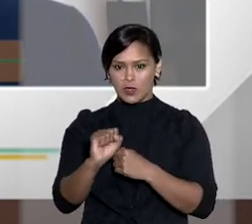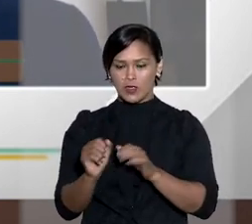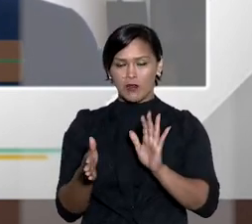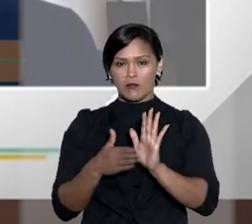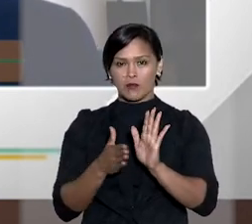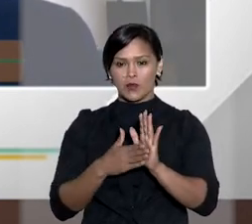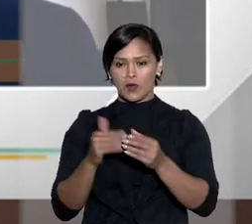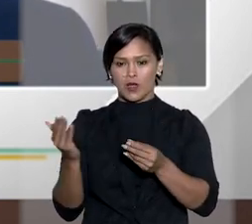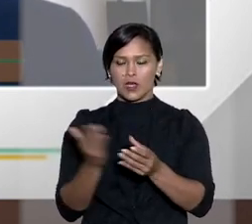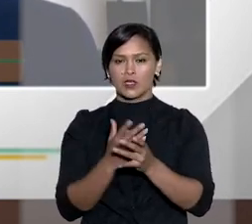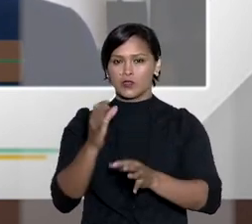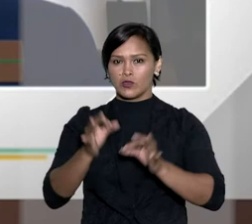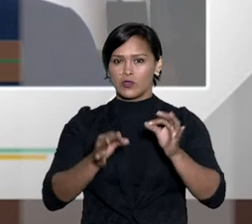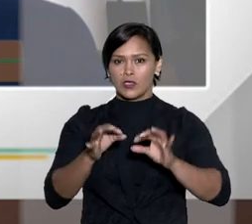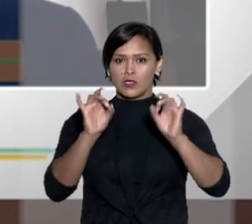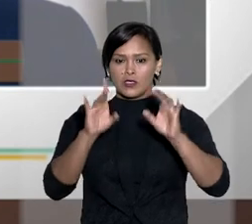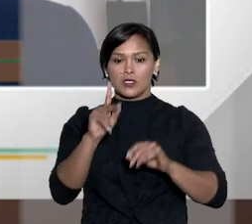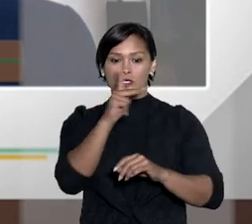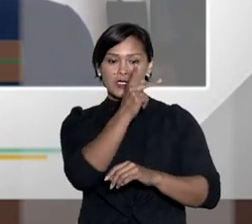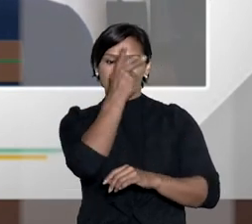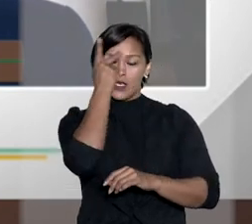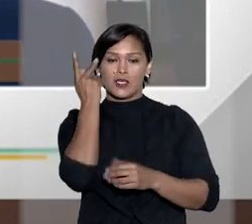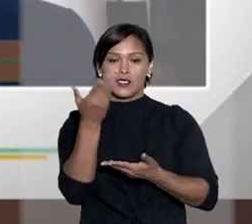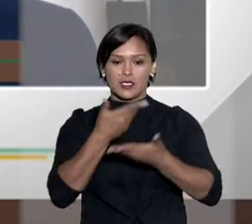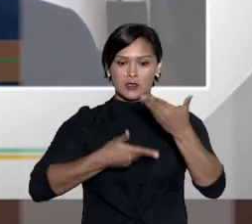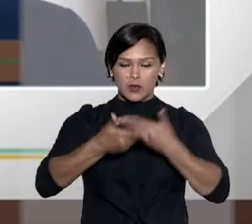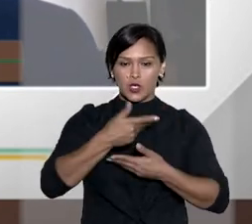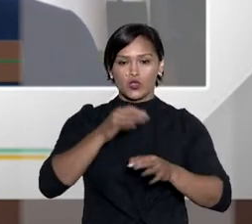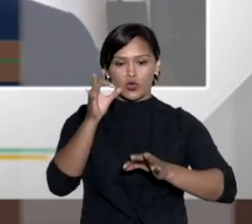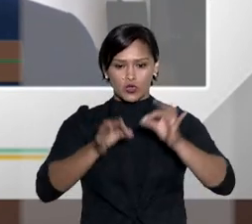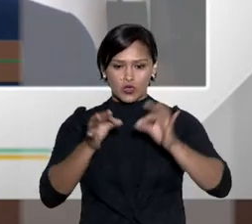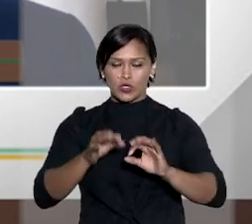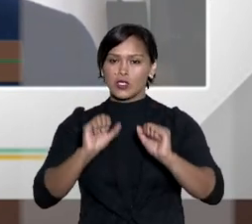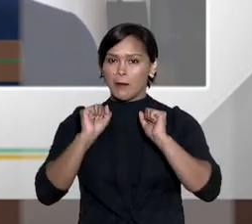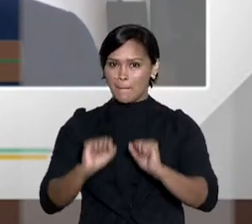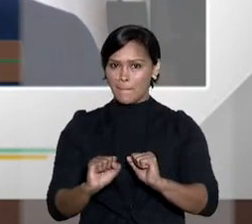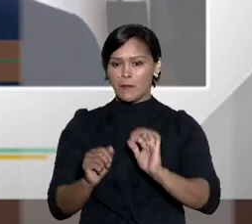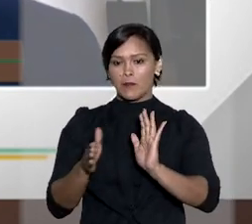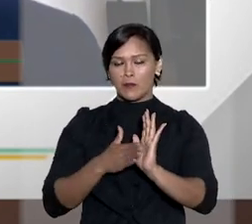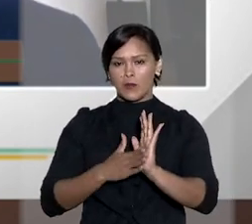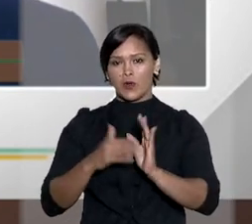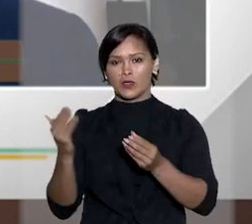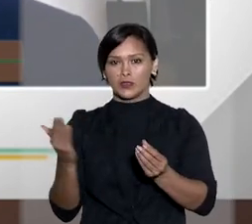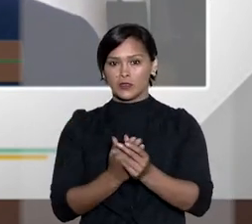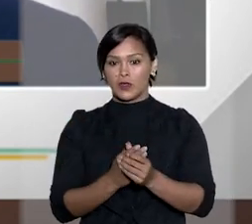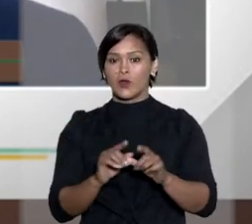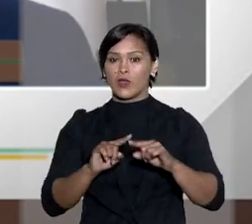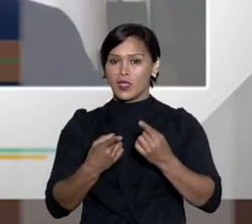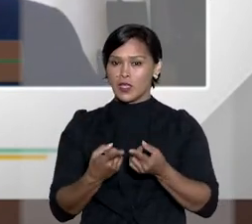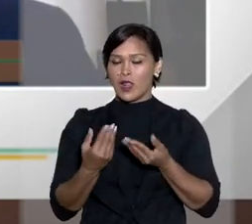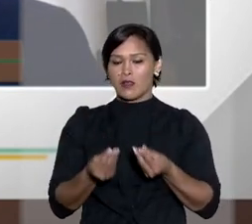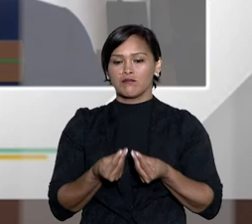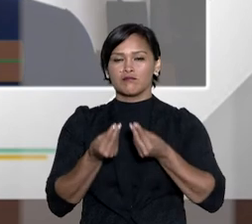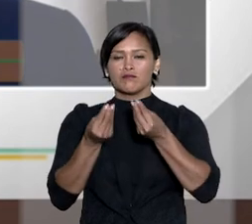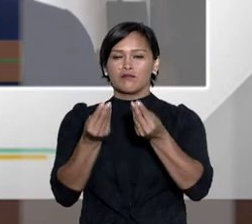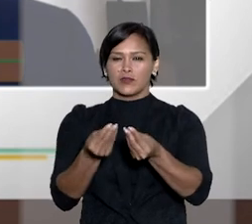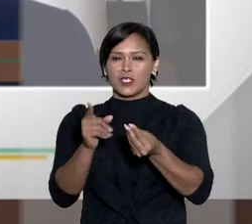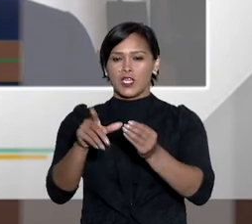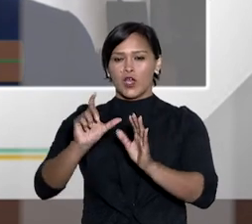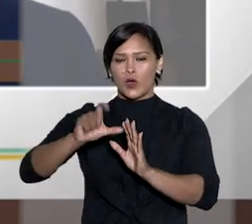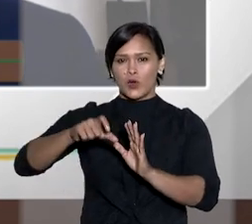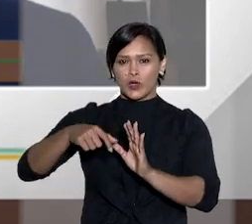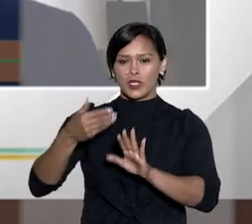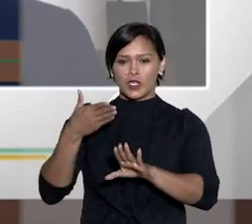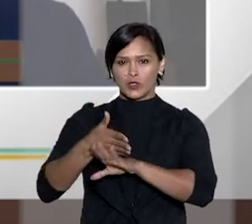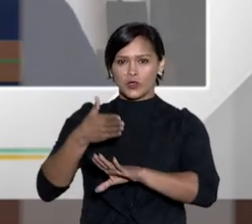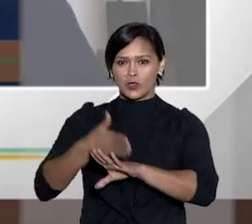podem na forma do artigo 8 propor ação no juizado então se essas pessoas jurídicas podem propor ação e